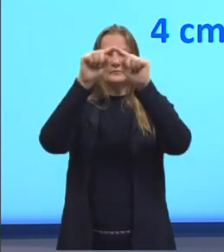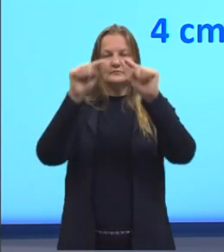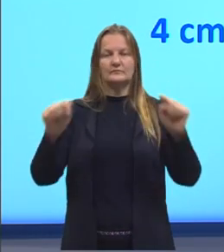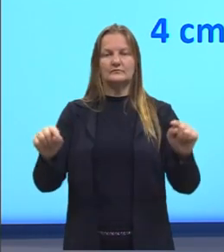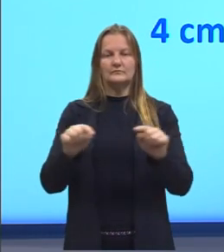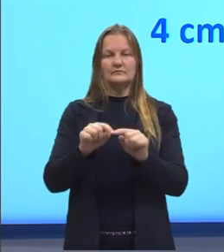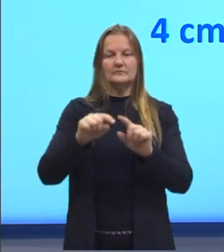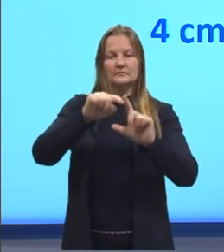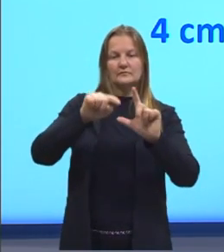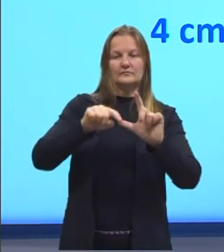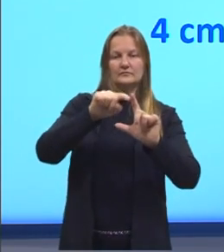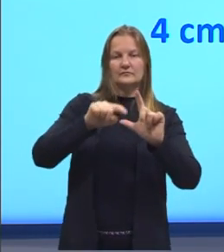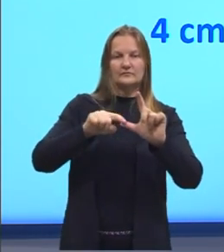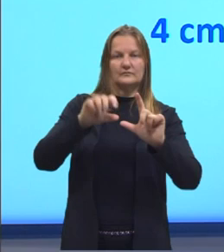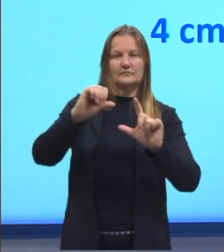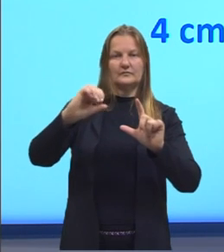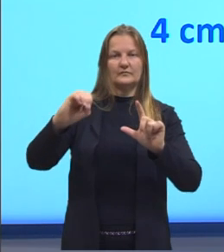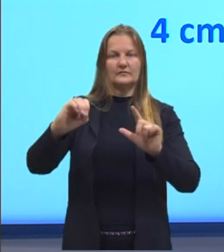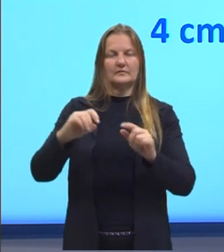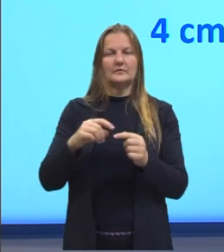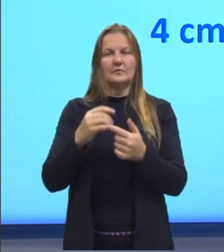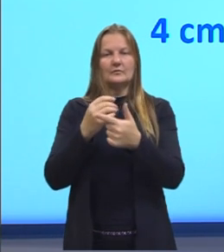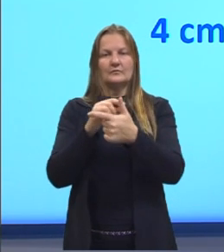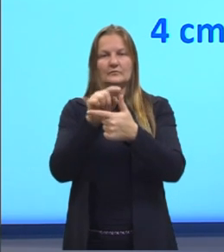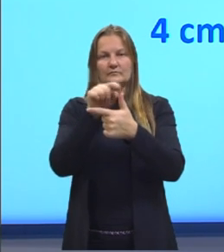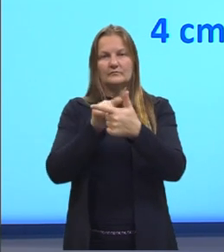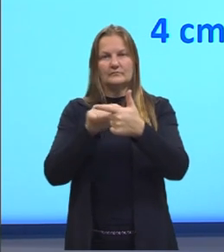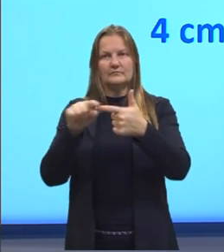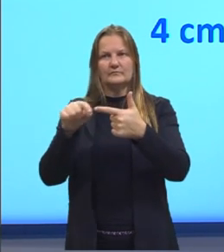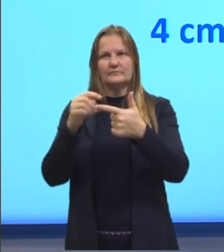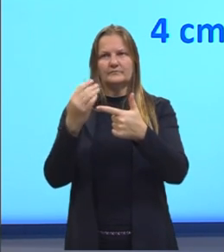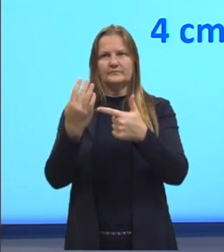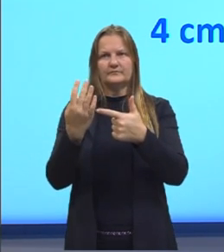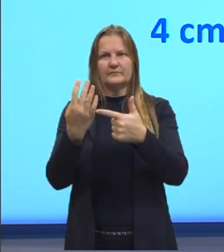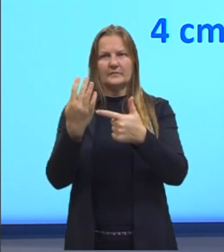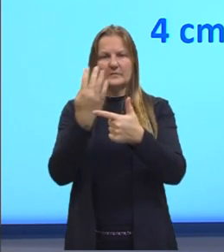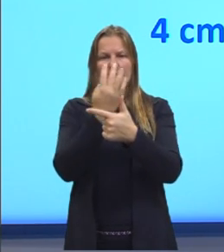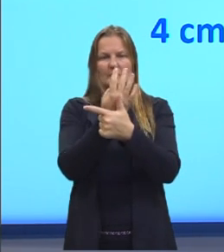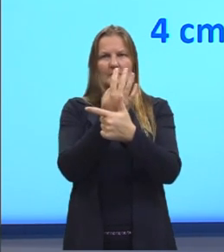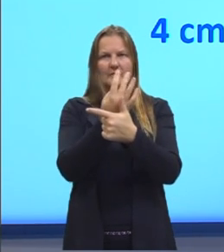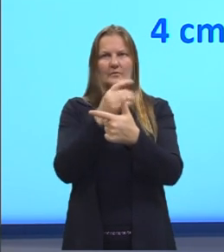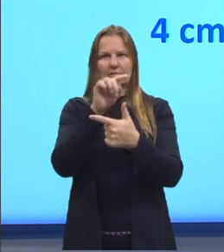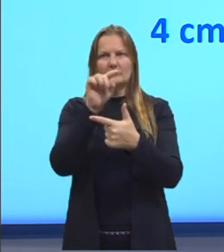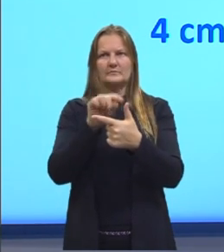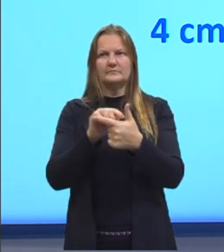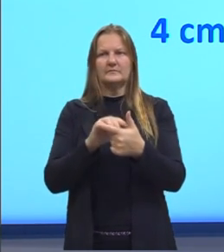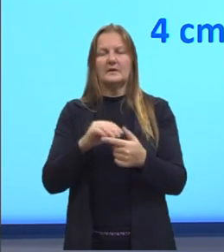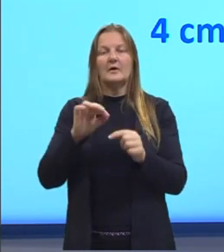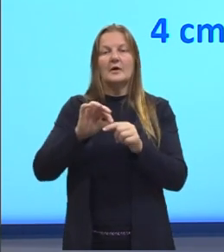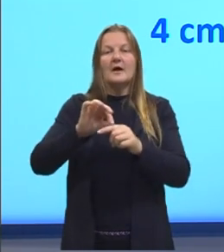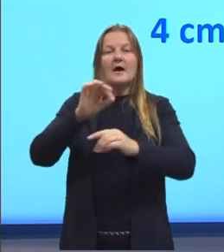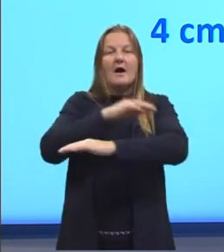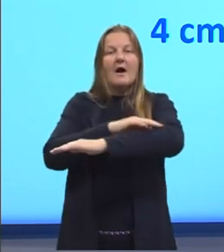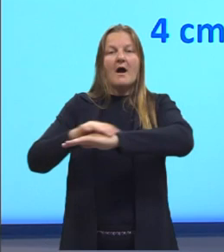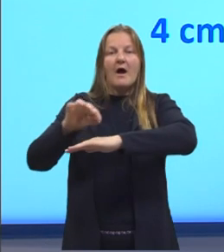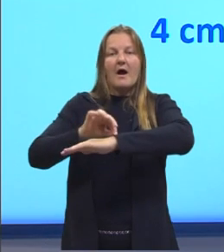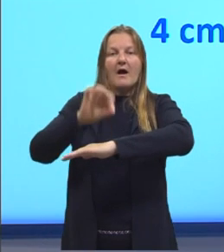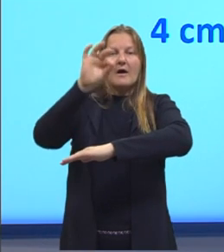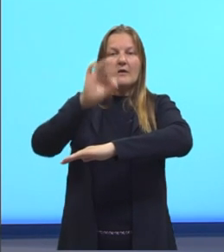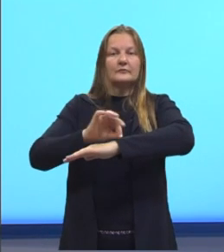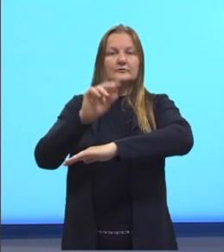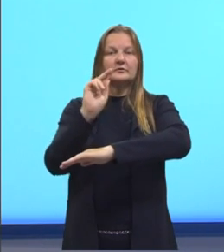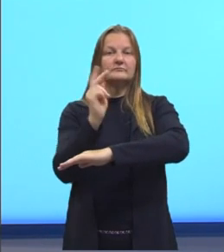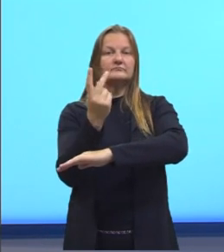retângulo então seria de 4 centímetros Mas eu ainda preciso descobrir a altura o H